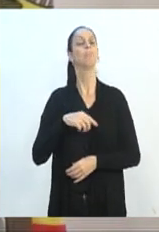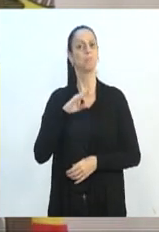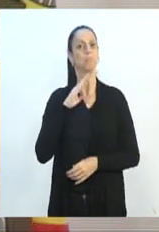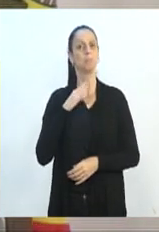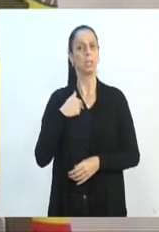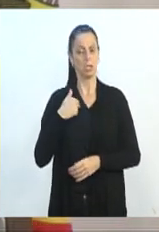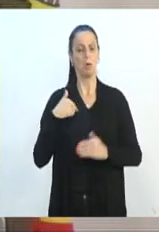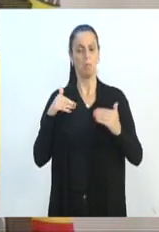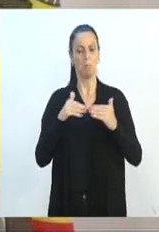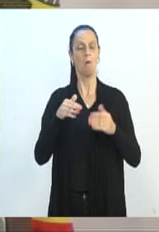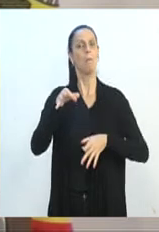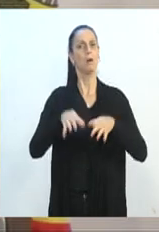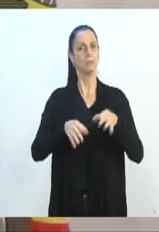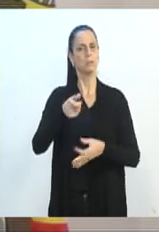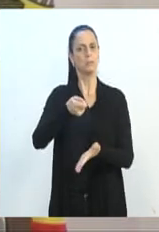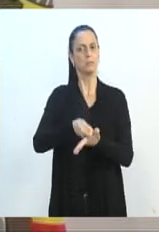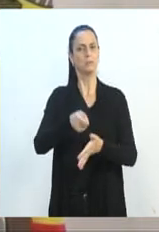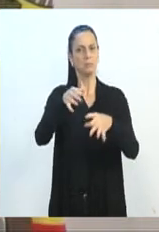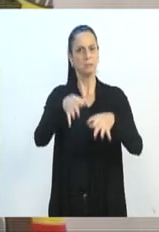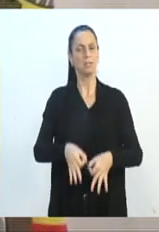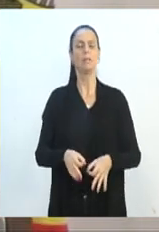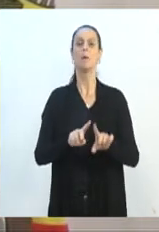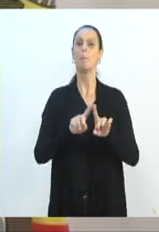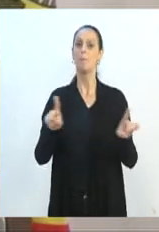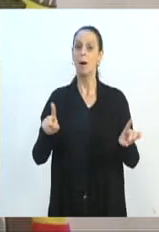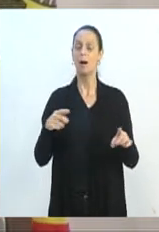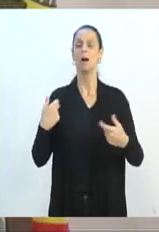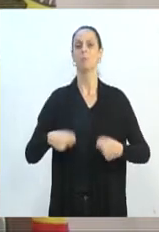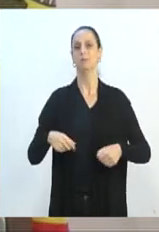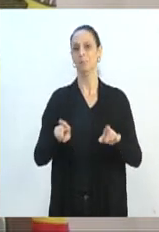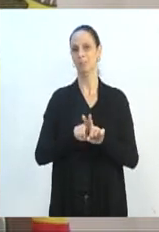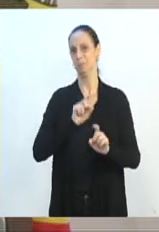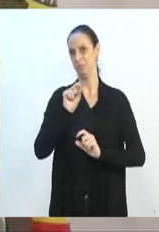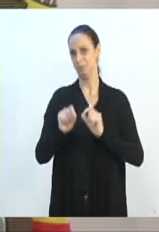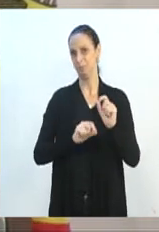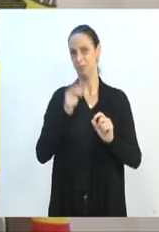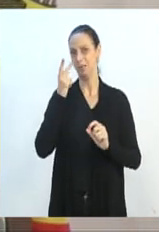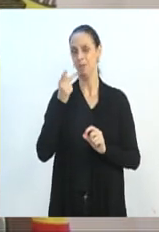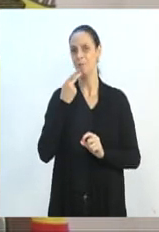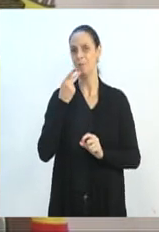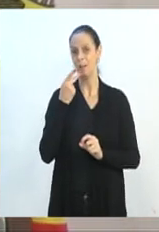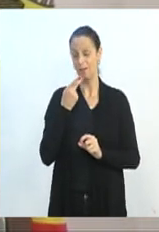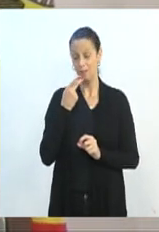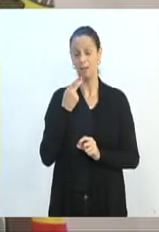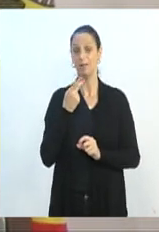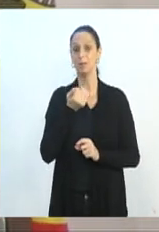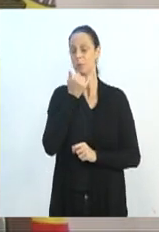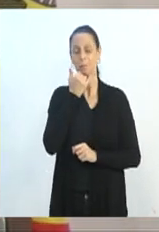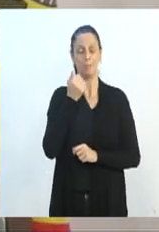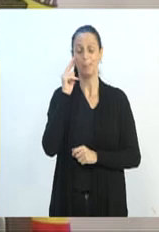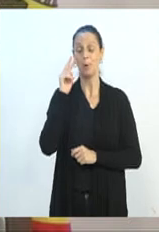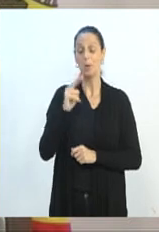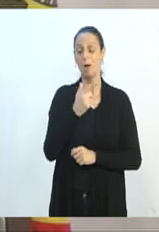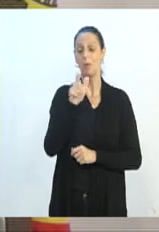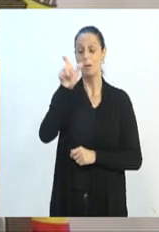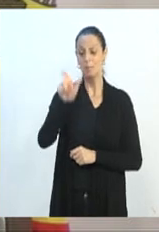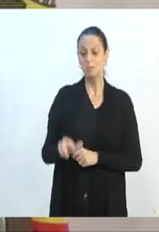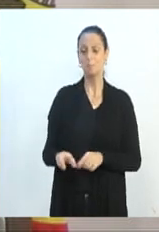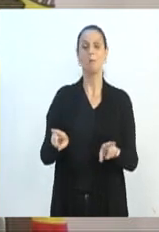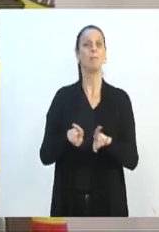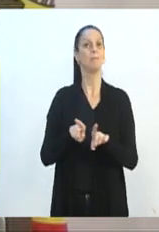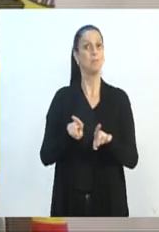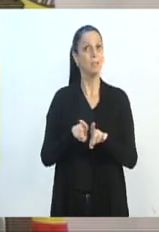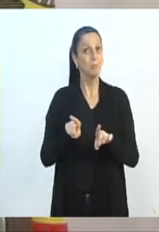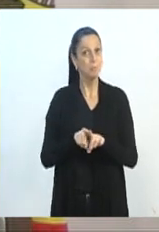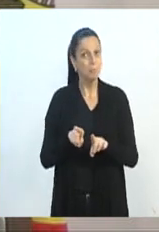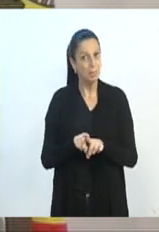e eu, enquanto professor, vou sempre cobrar isso. Mas nós precisamos também olhar as outras pessoas que também fazem educação. Se vocês vissem o